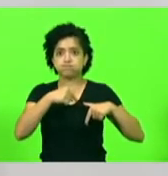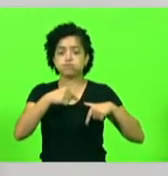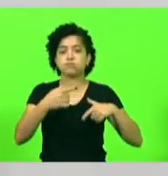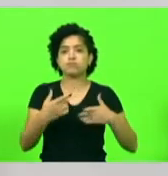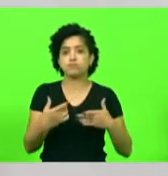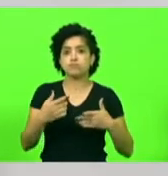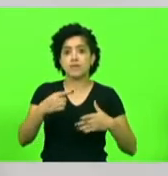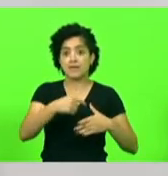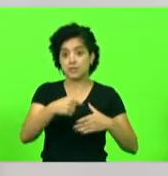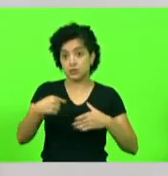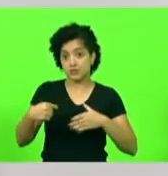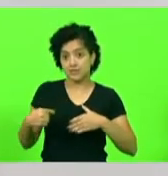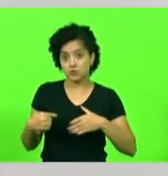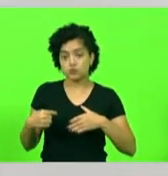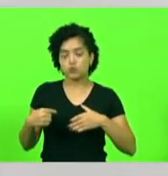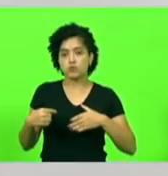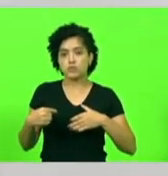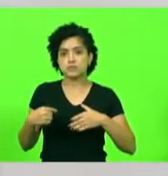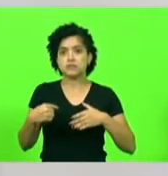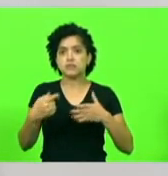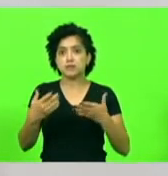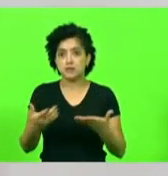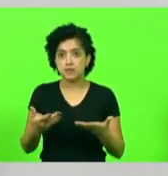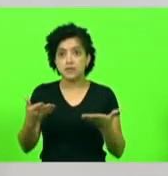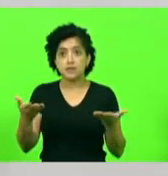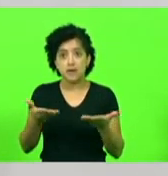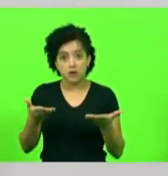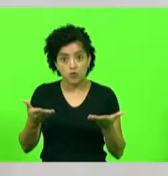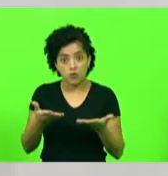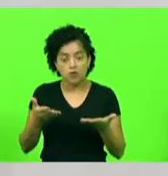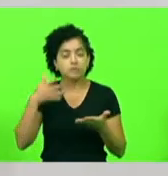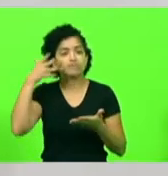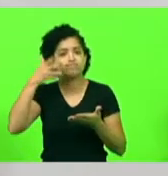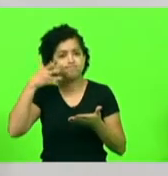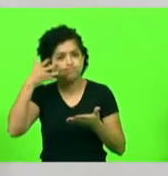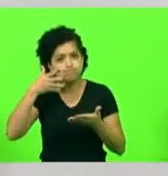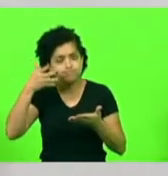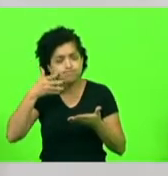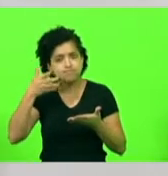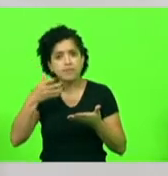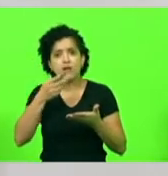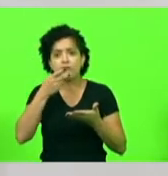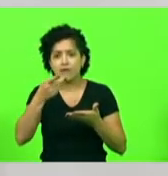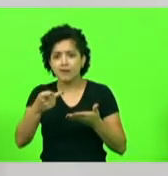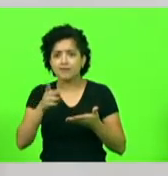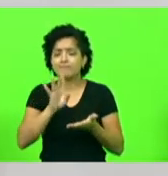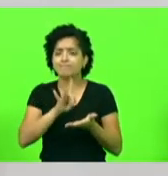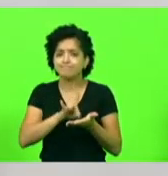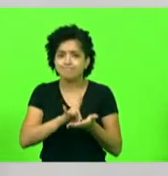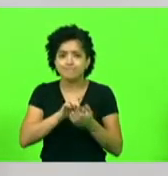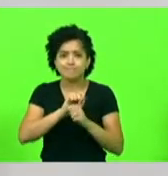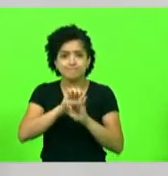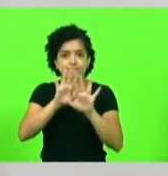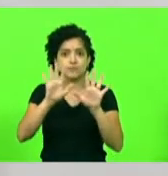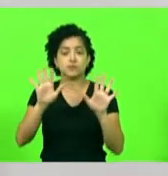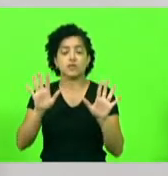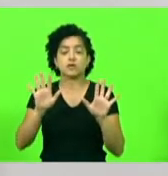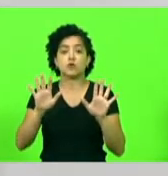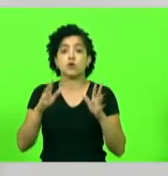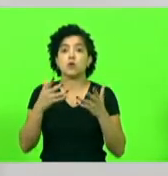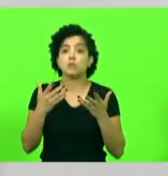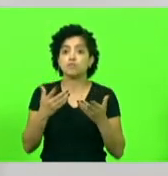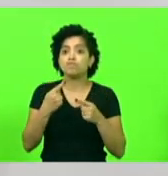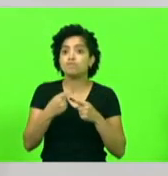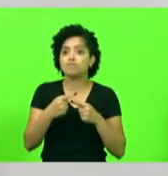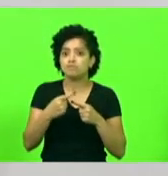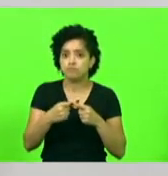mamas. E eu estou fazendo essa fala aqui sendo muito sincera e muito transparente, porque eu quero que as mulheres